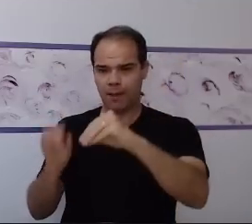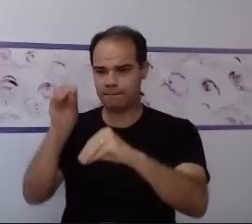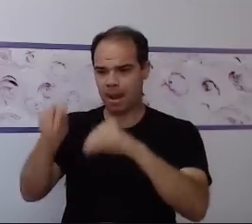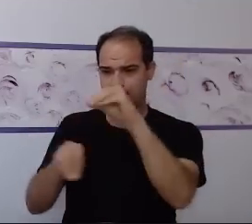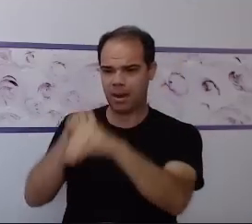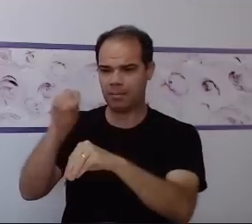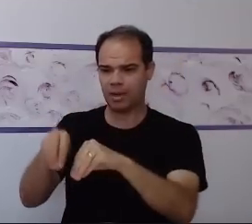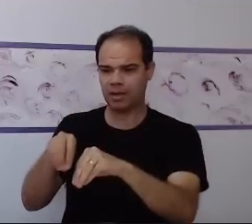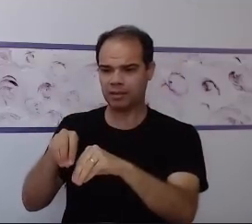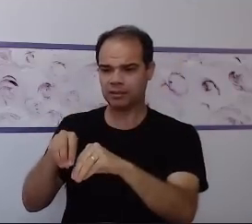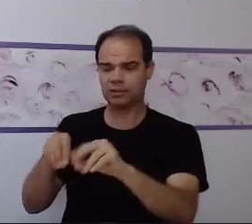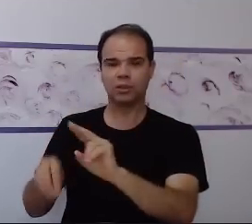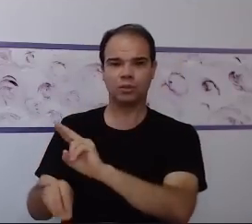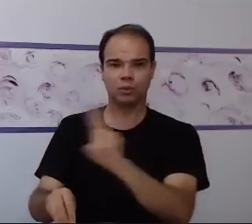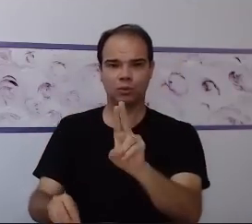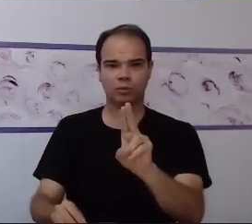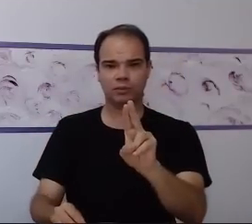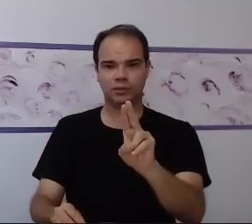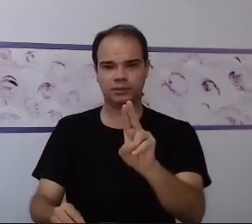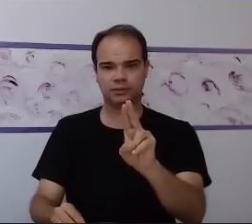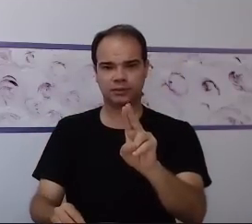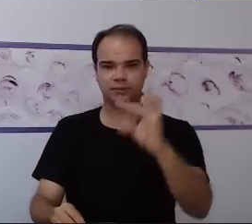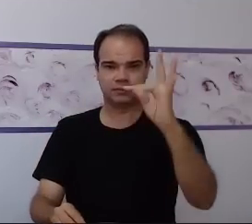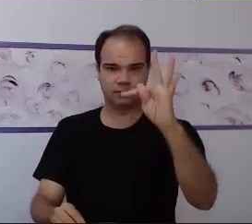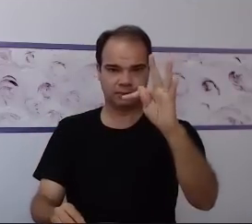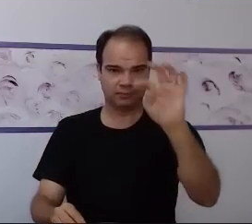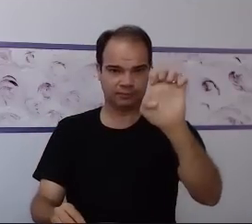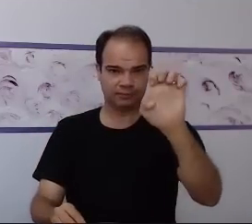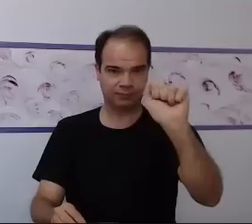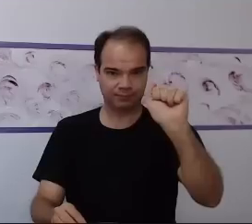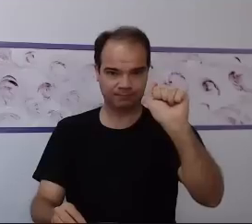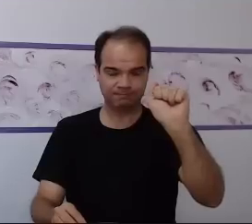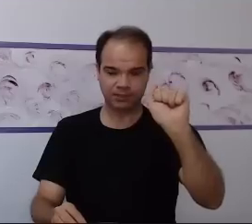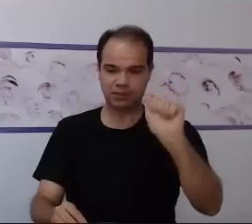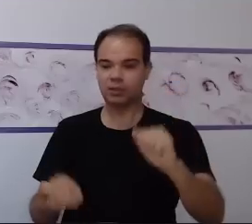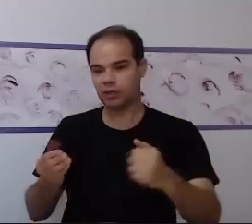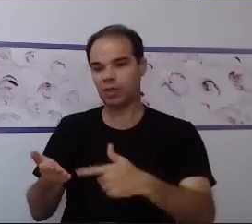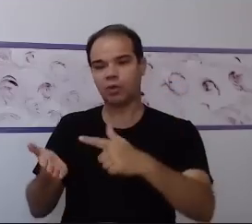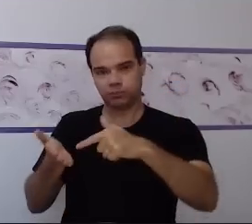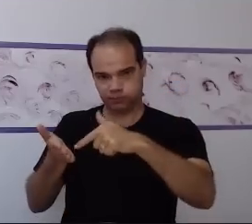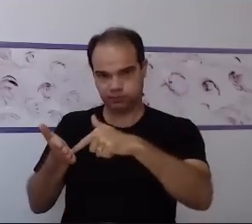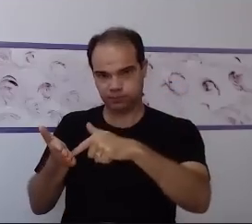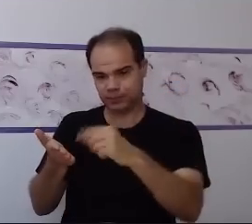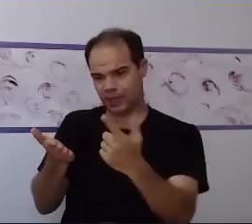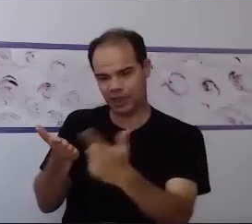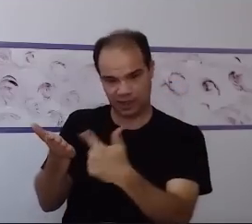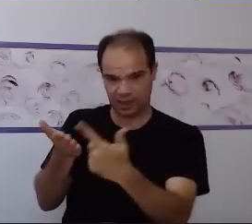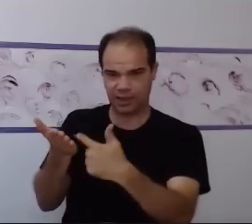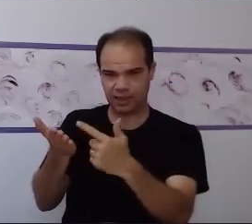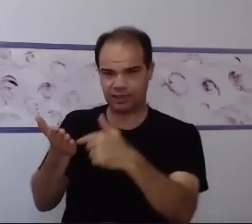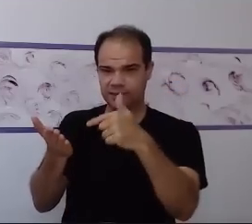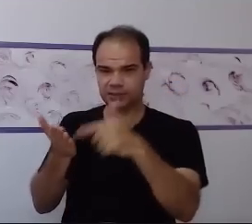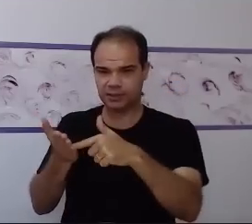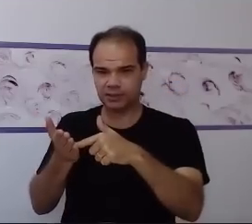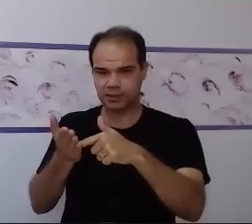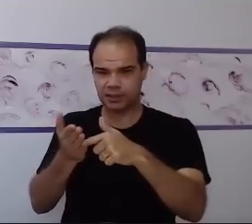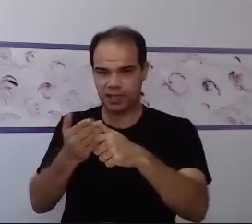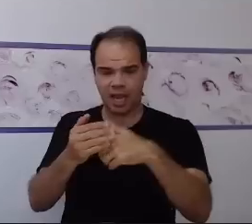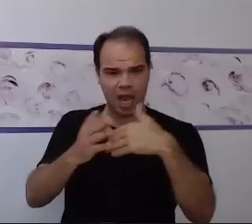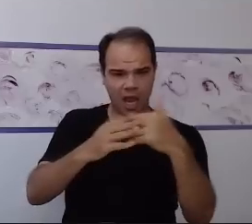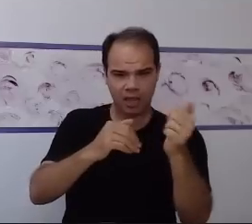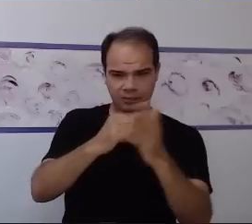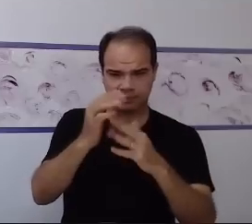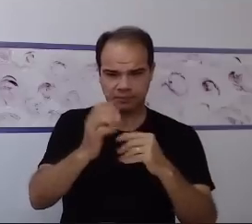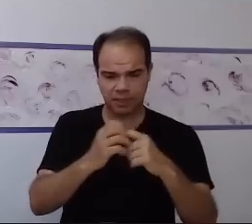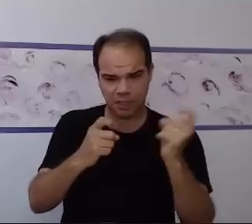DSM-5? É esse manual elaborado para os profissionais da saúde mental, onde tem